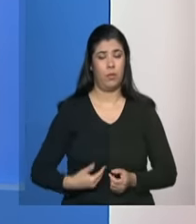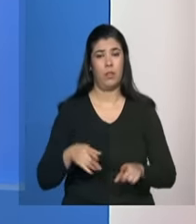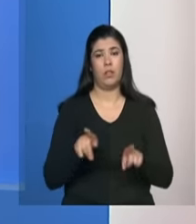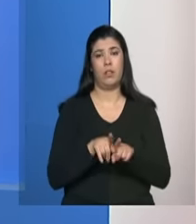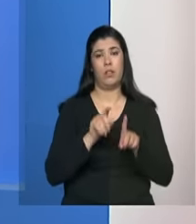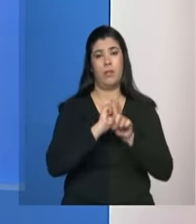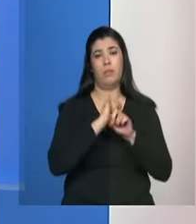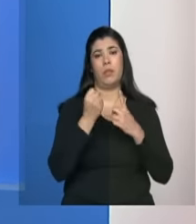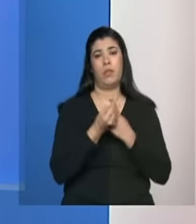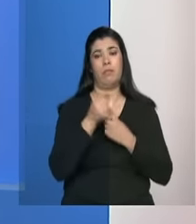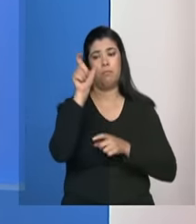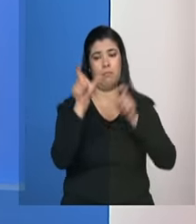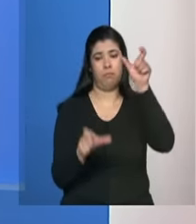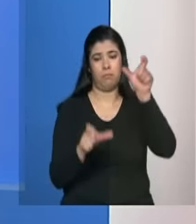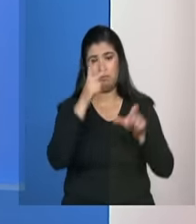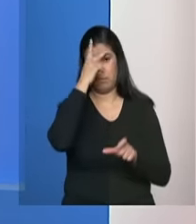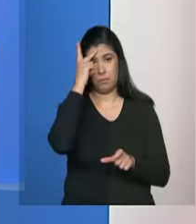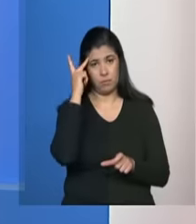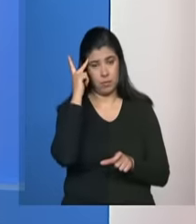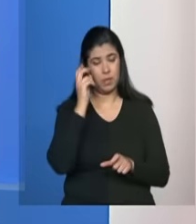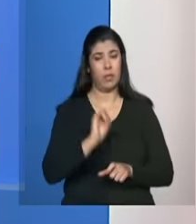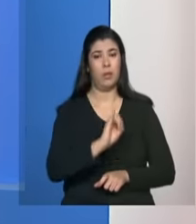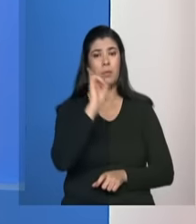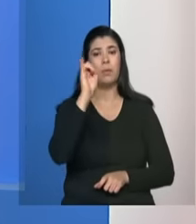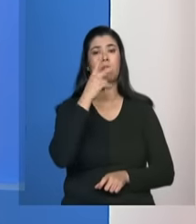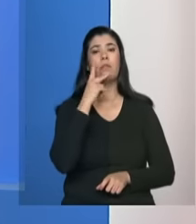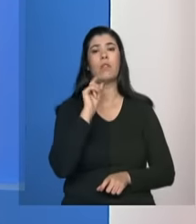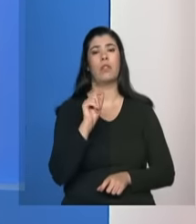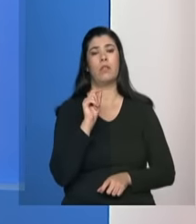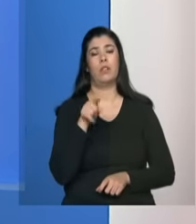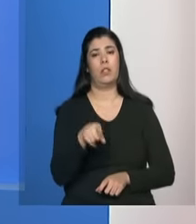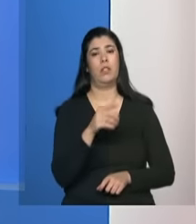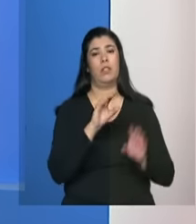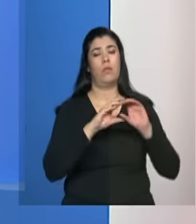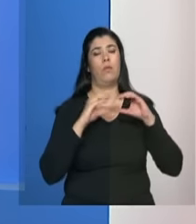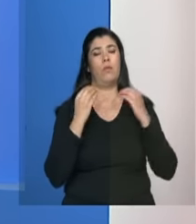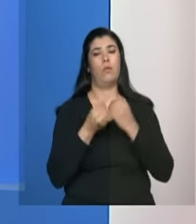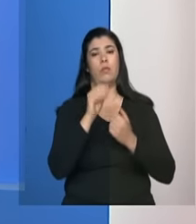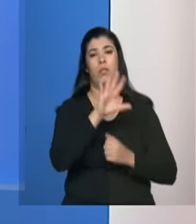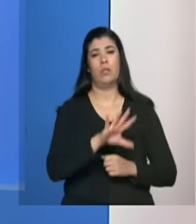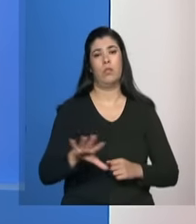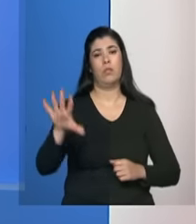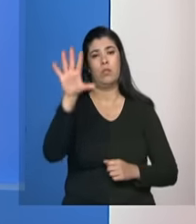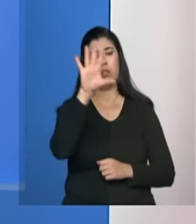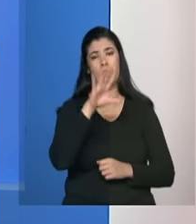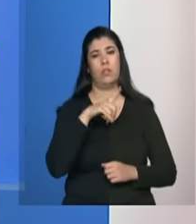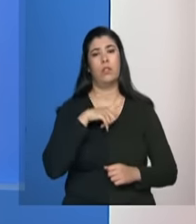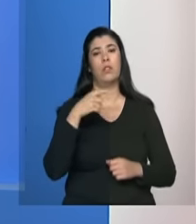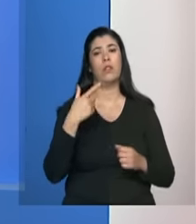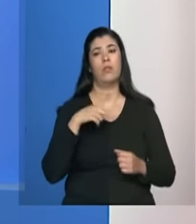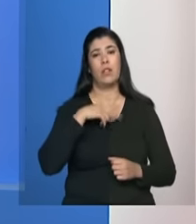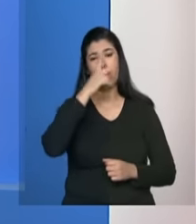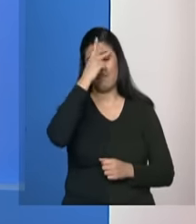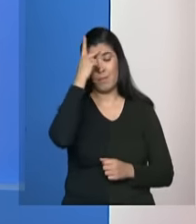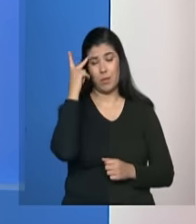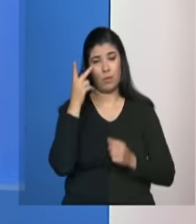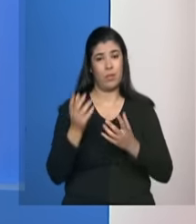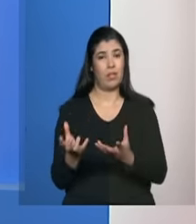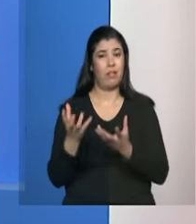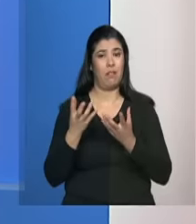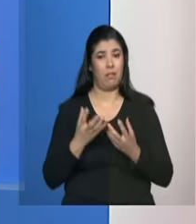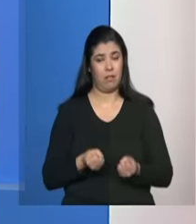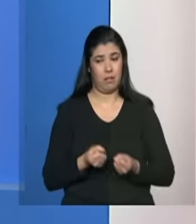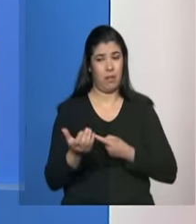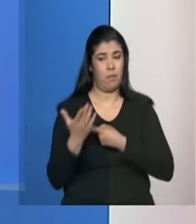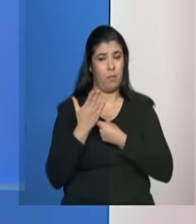da sociedade civil e é importante mencionar que o Conselho Nacional de Assistência Social tem assento de usuários da política da assistência